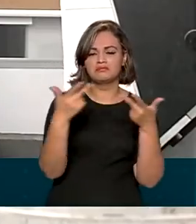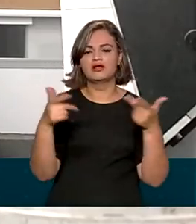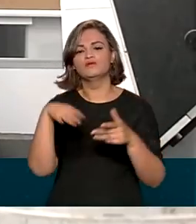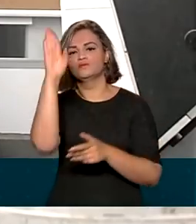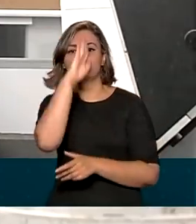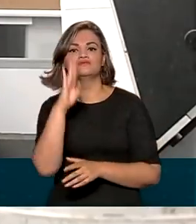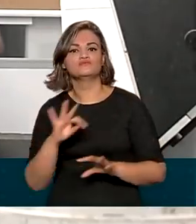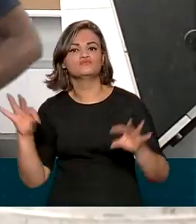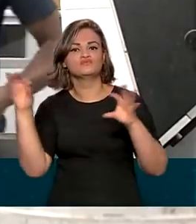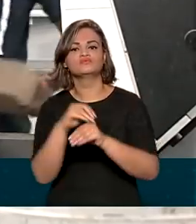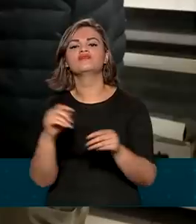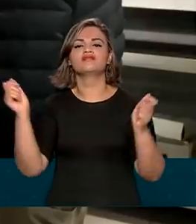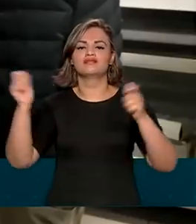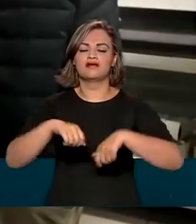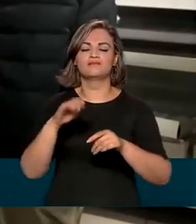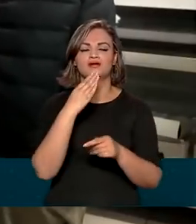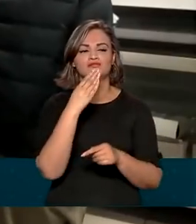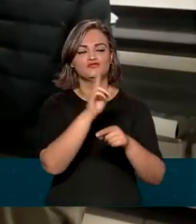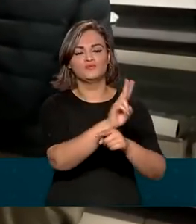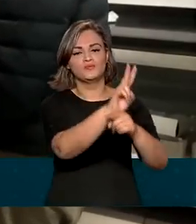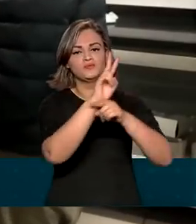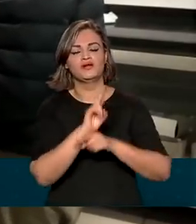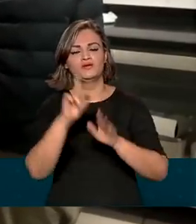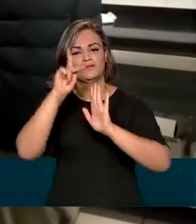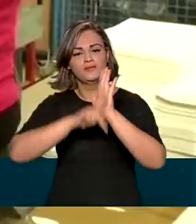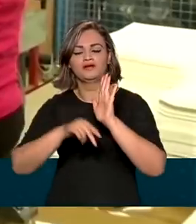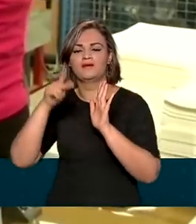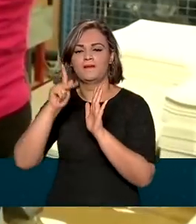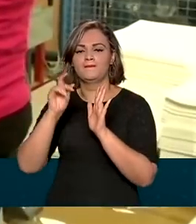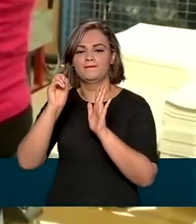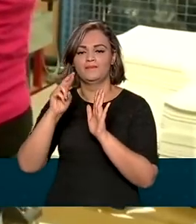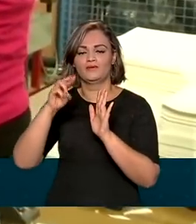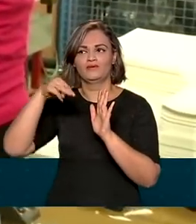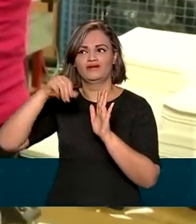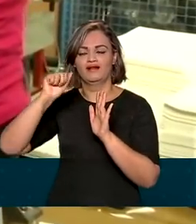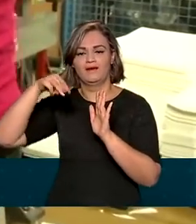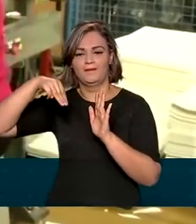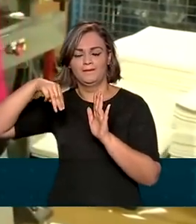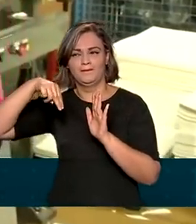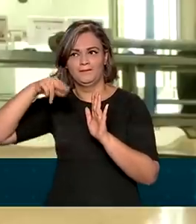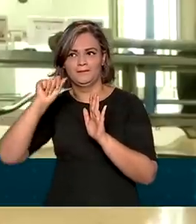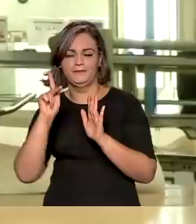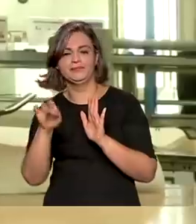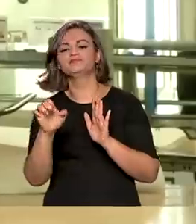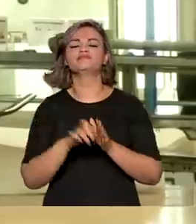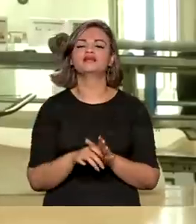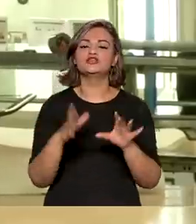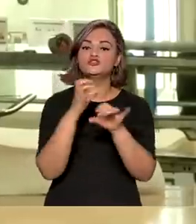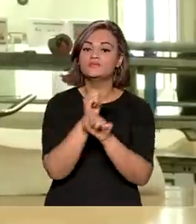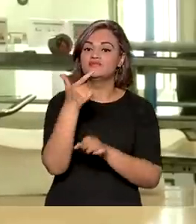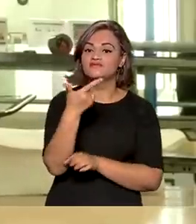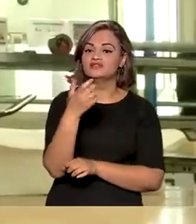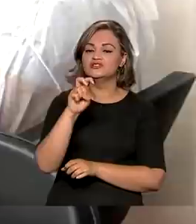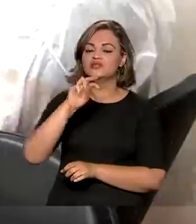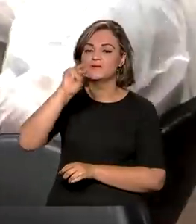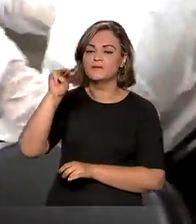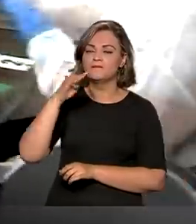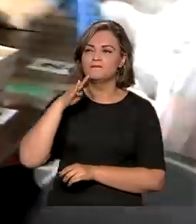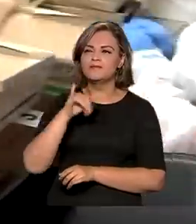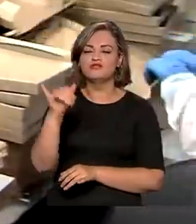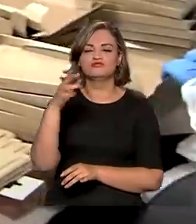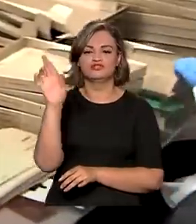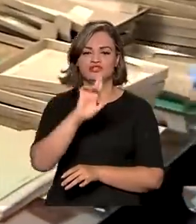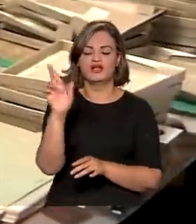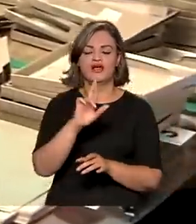todo o país podem fazer o empréstimo pelo novo Pronamp. Serão 25 bilhões de reais disponíveis com juros